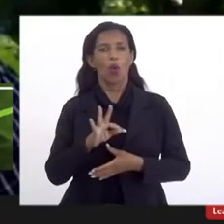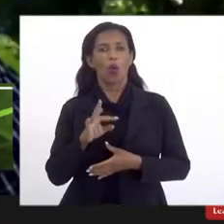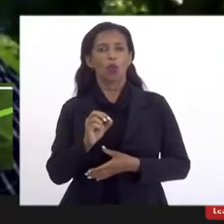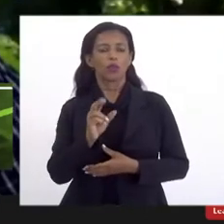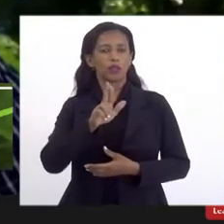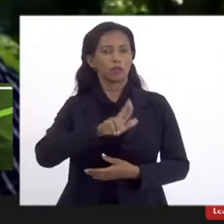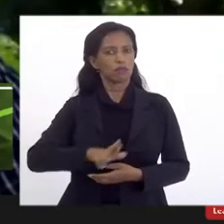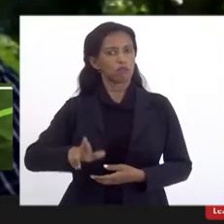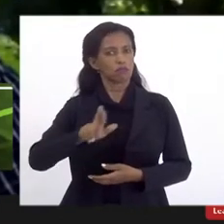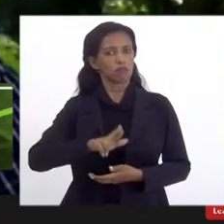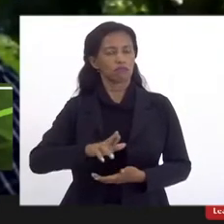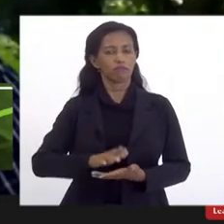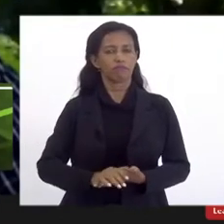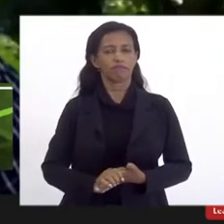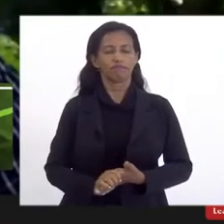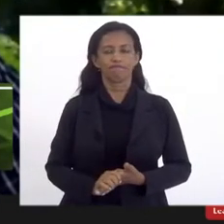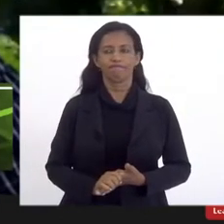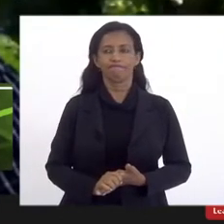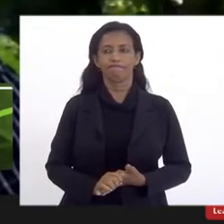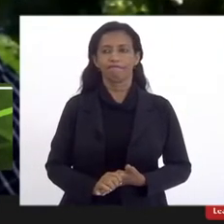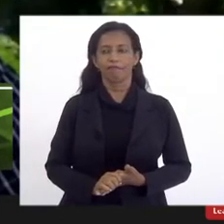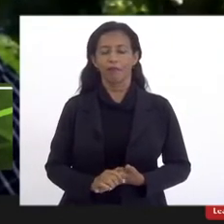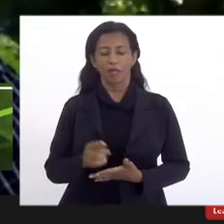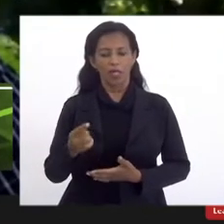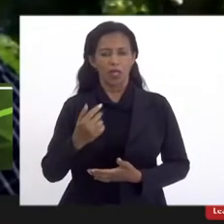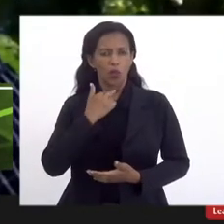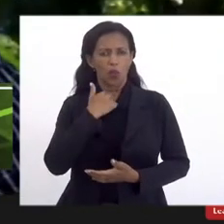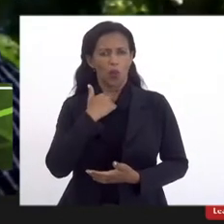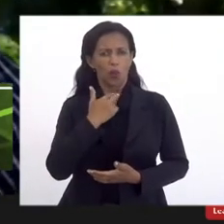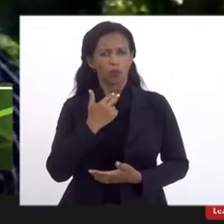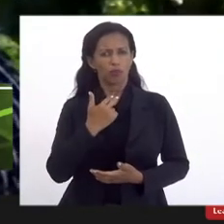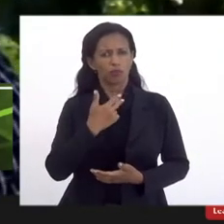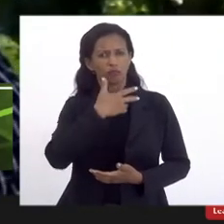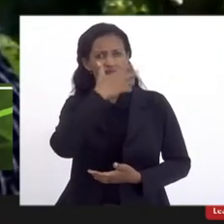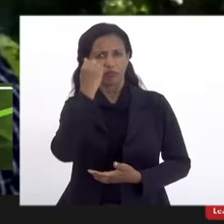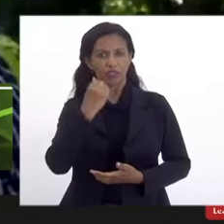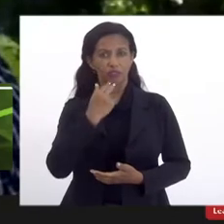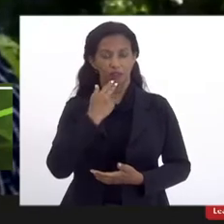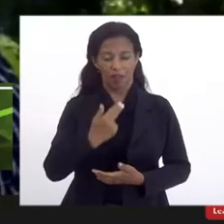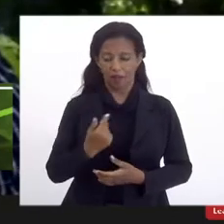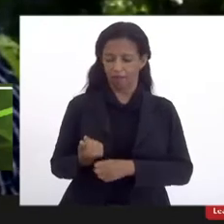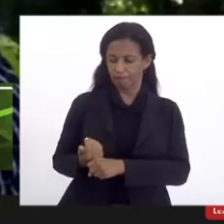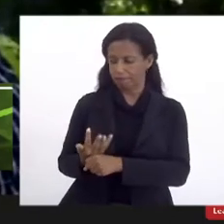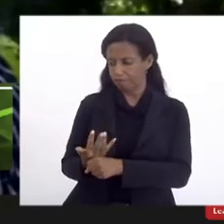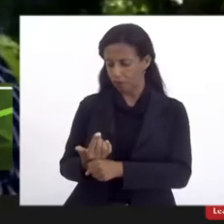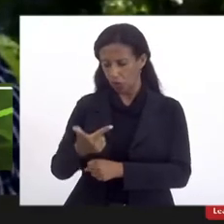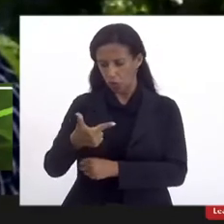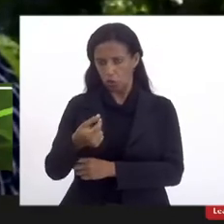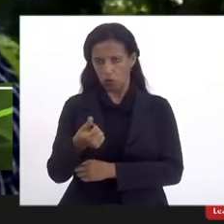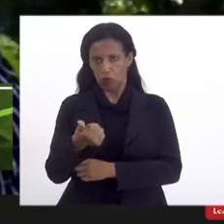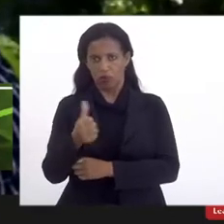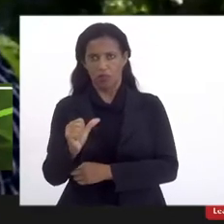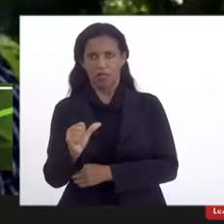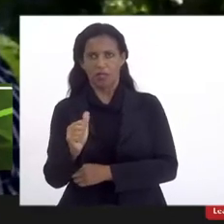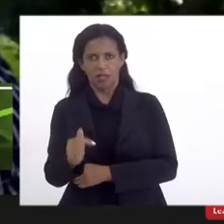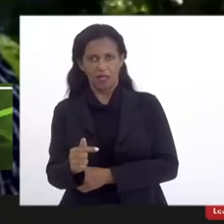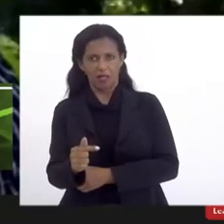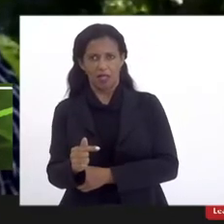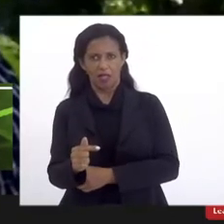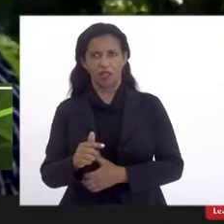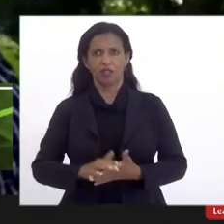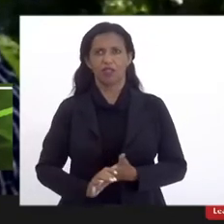e a gente não pode deixar de falar nesse momento que a UERJ, ela, em 2017, ela passou por um